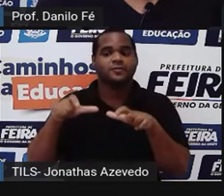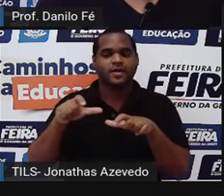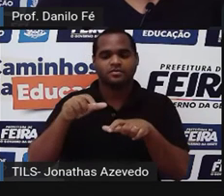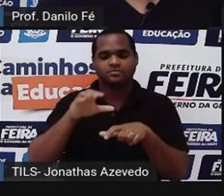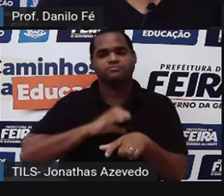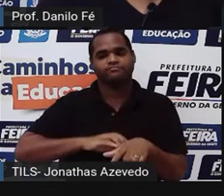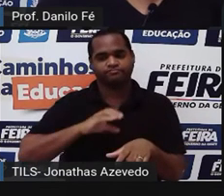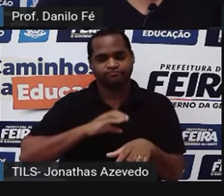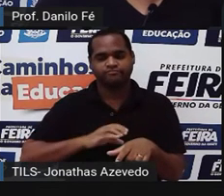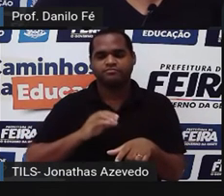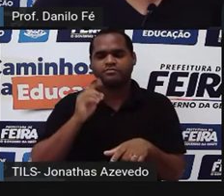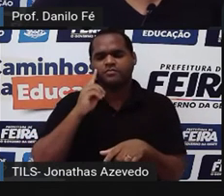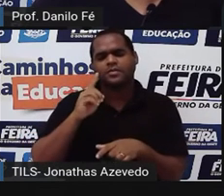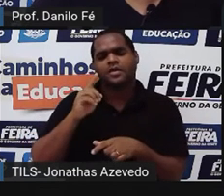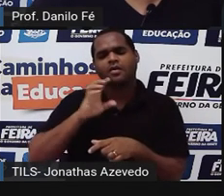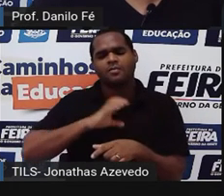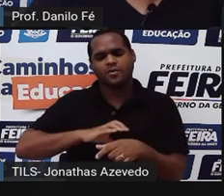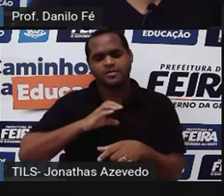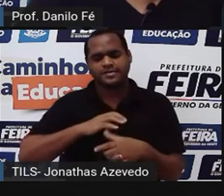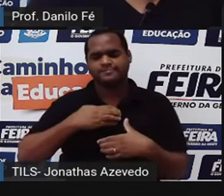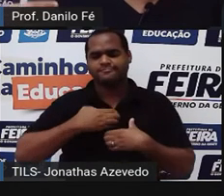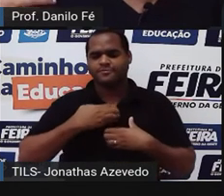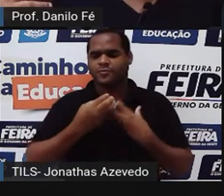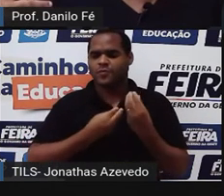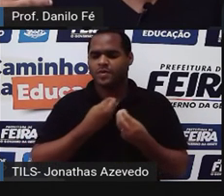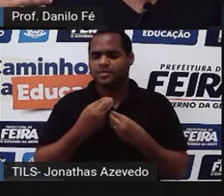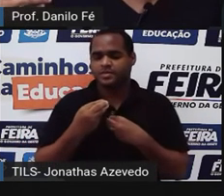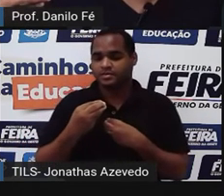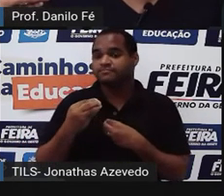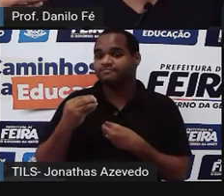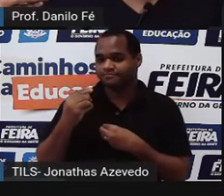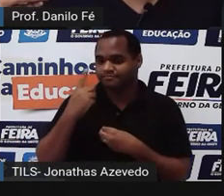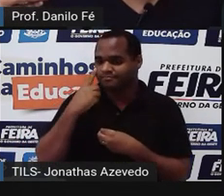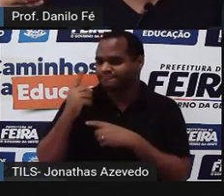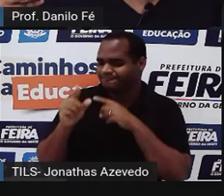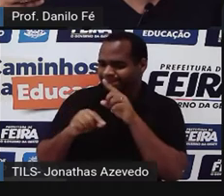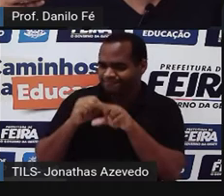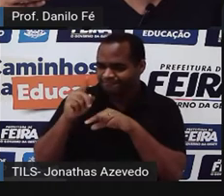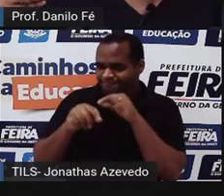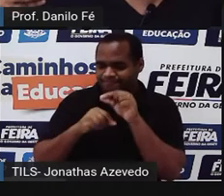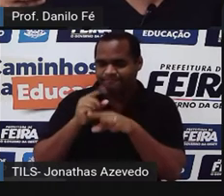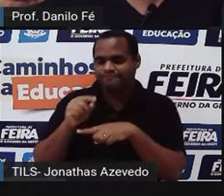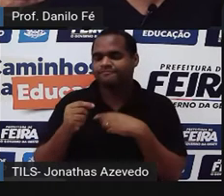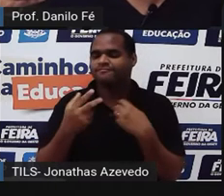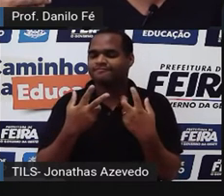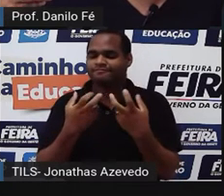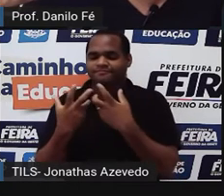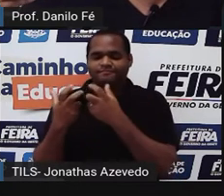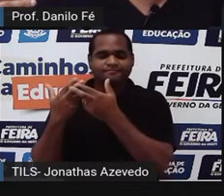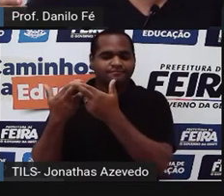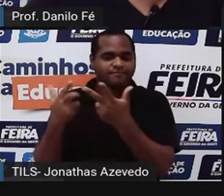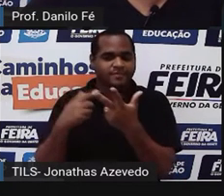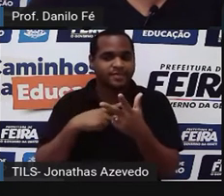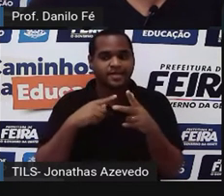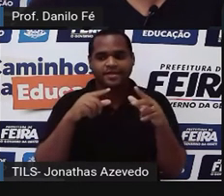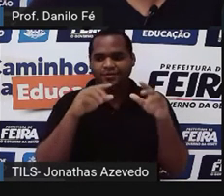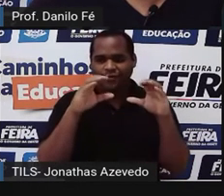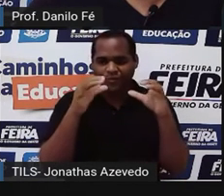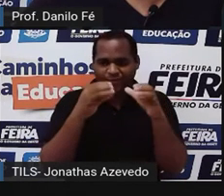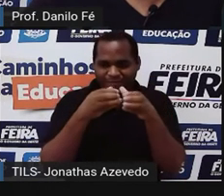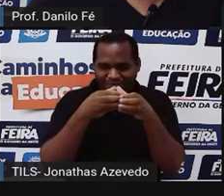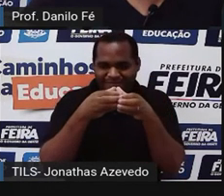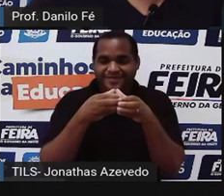Os portugueses vão se sentindo preteridos e percebendo que a colônia,